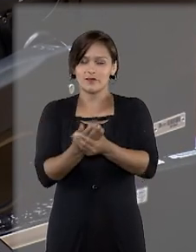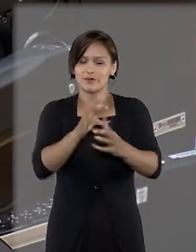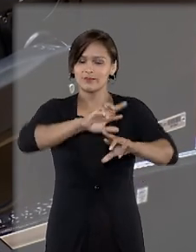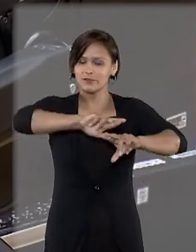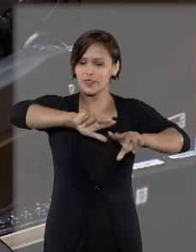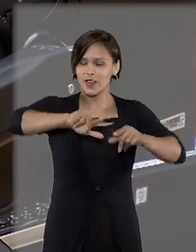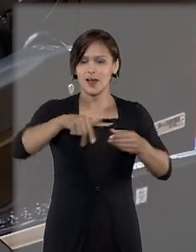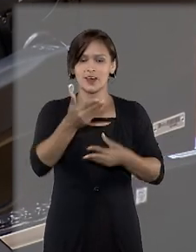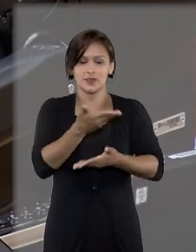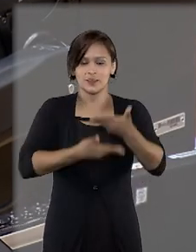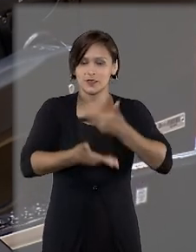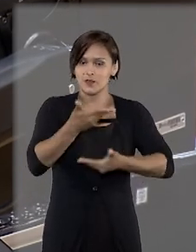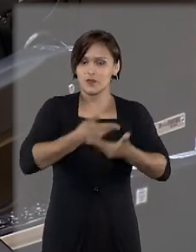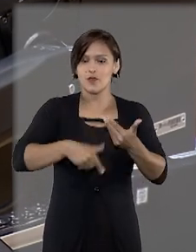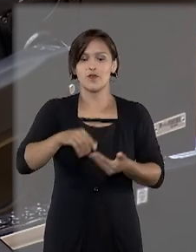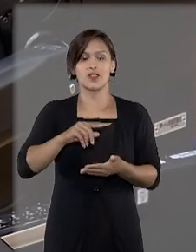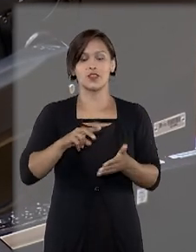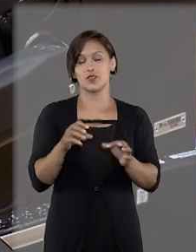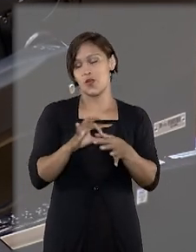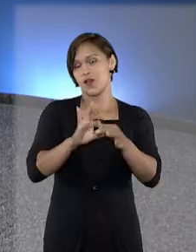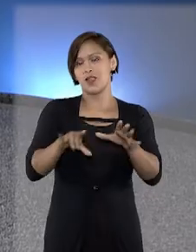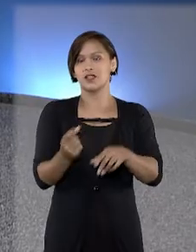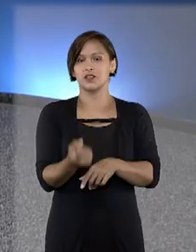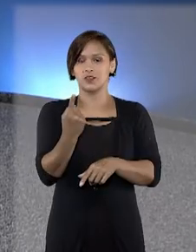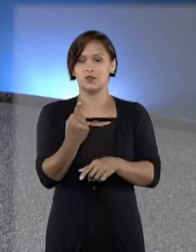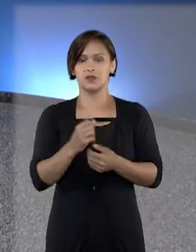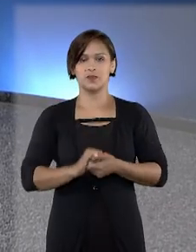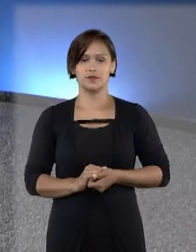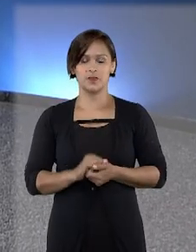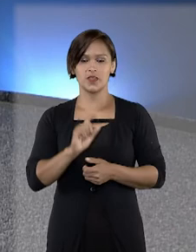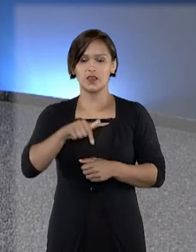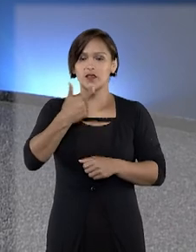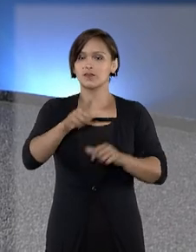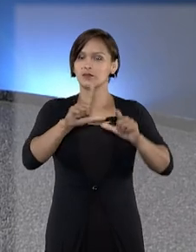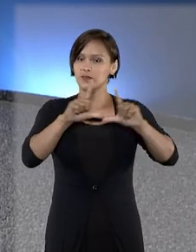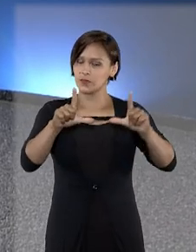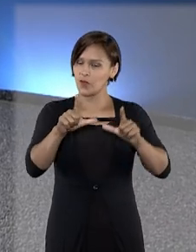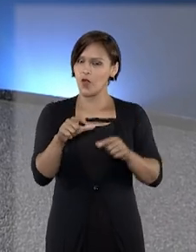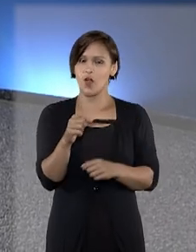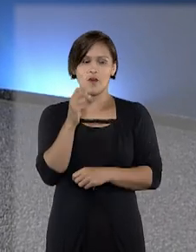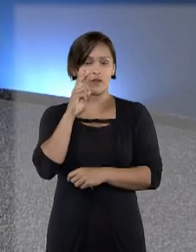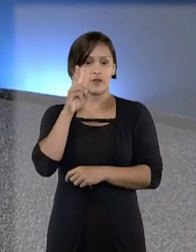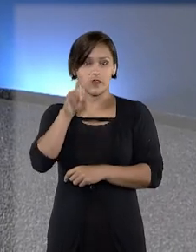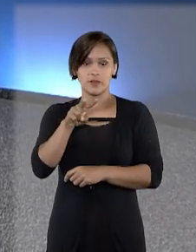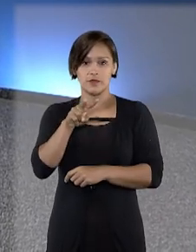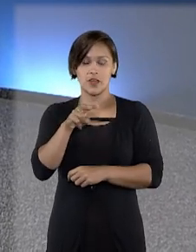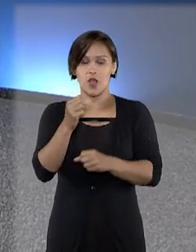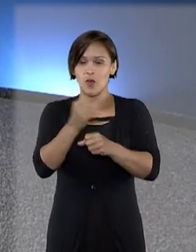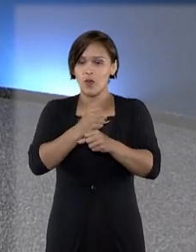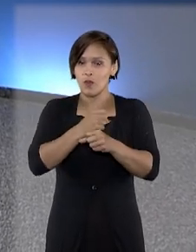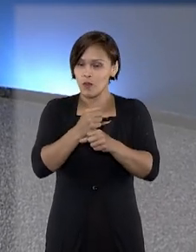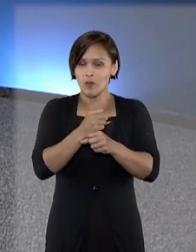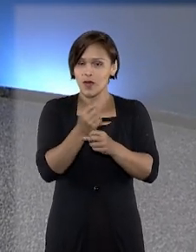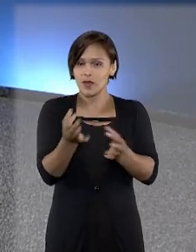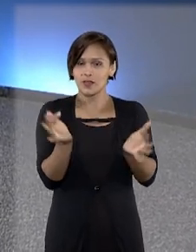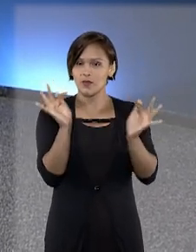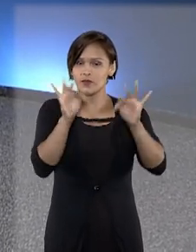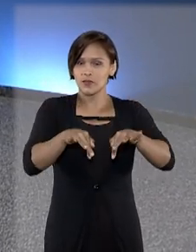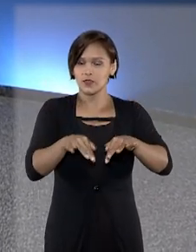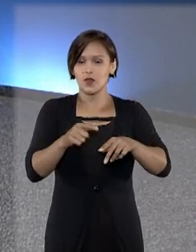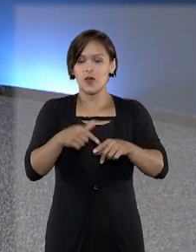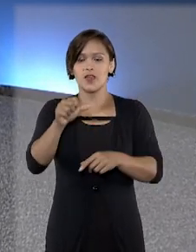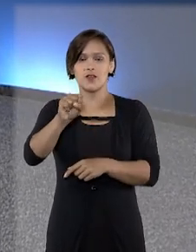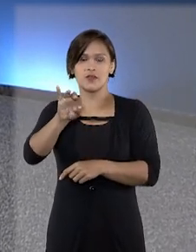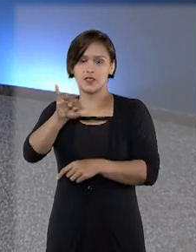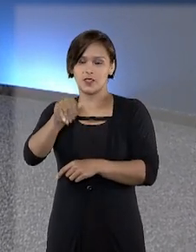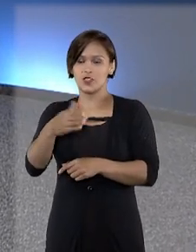penais, além daquela que foi absolvido. E no próximo bloco, você vai ver. O ano ainda não terminou e